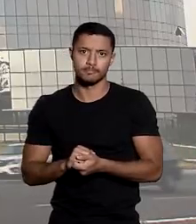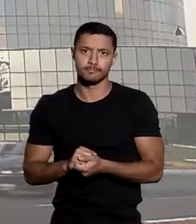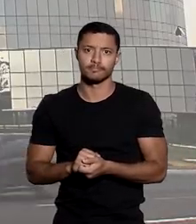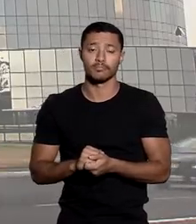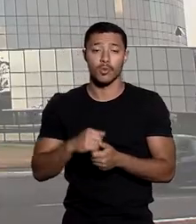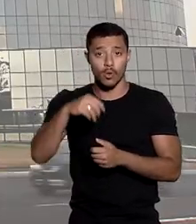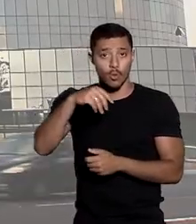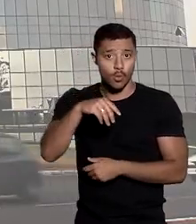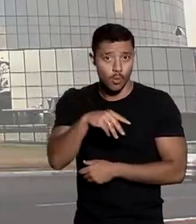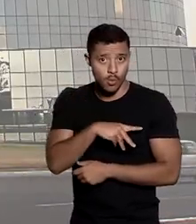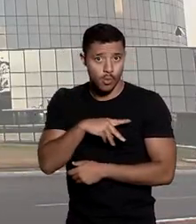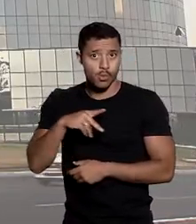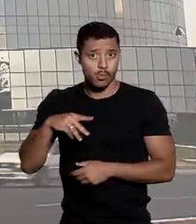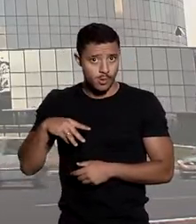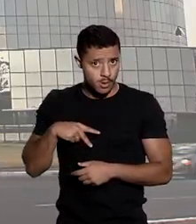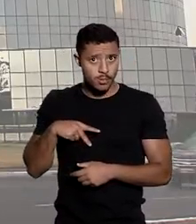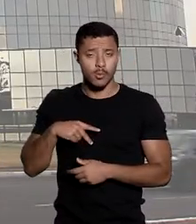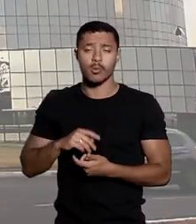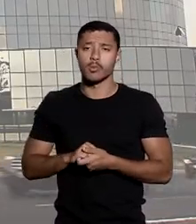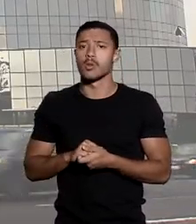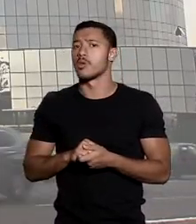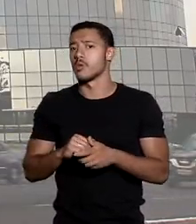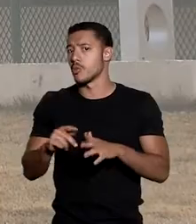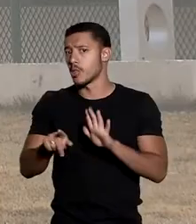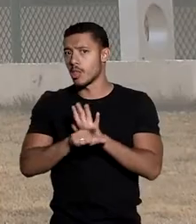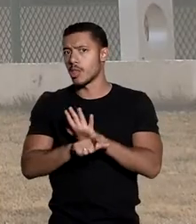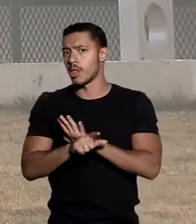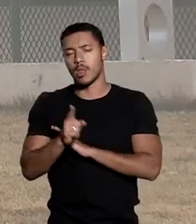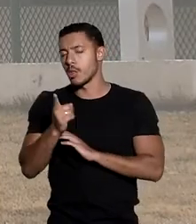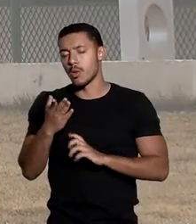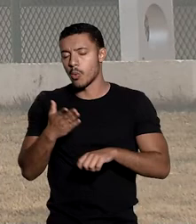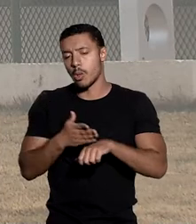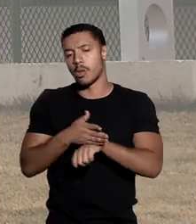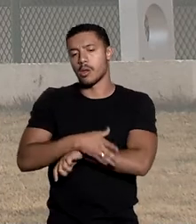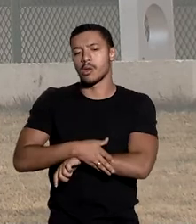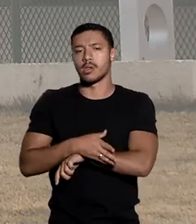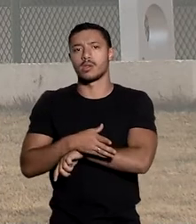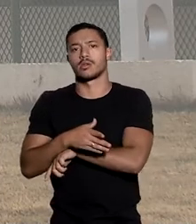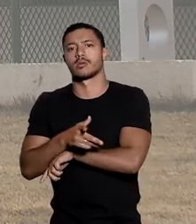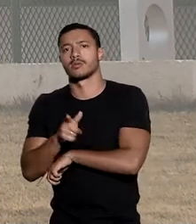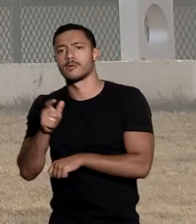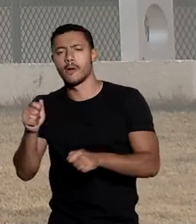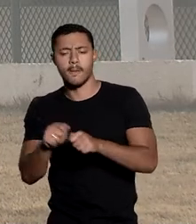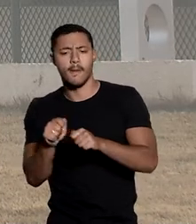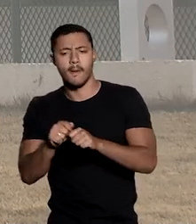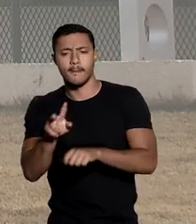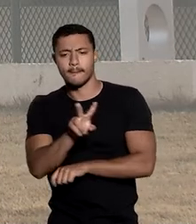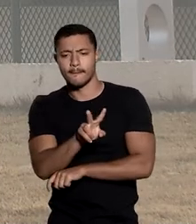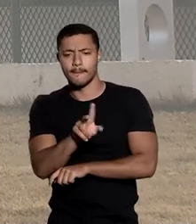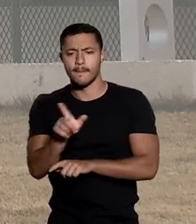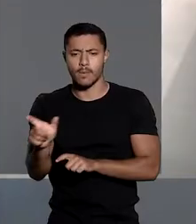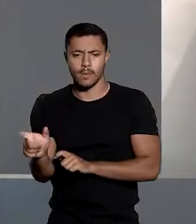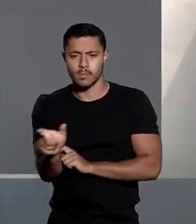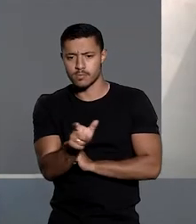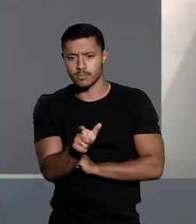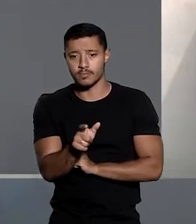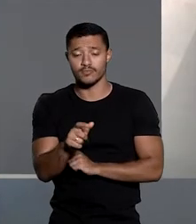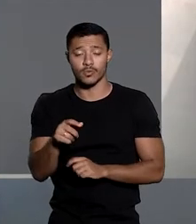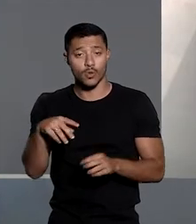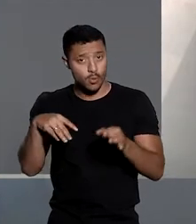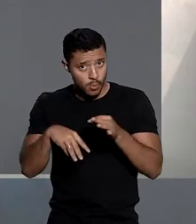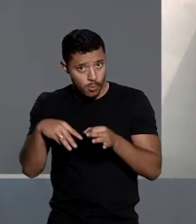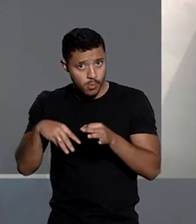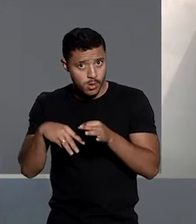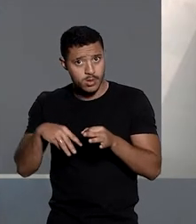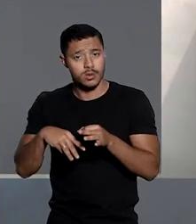MPF alegou que a capitulação penal da Lei Rouanet não abrangeria as condutas descritas na denúncia. O ministro